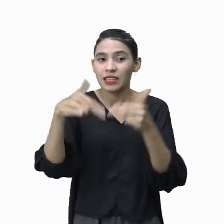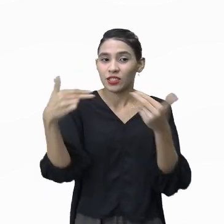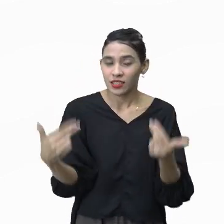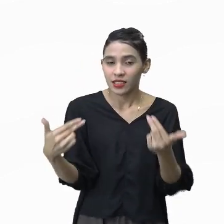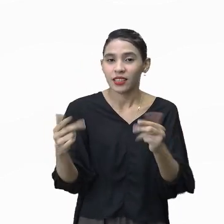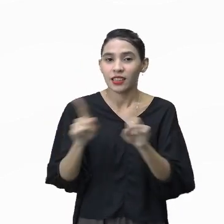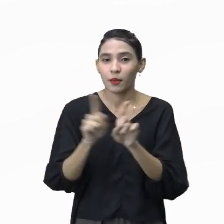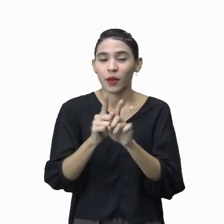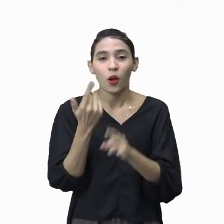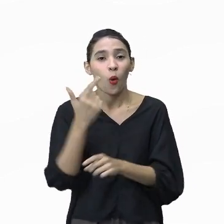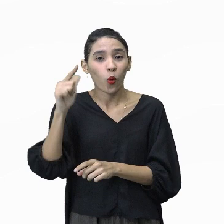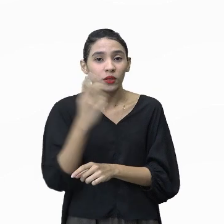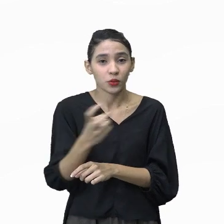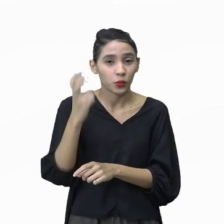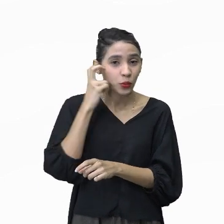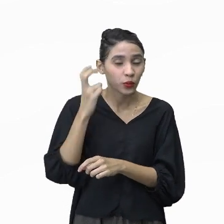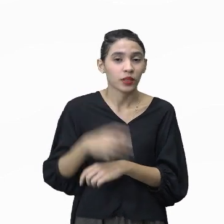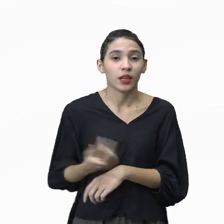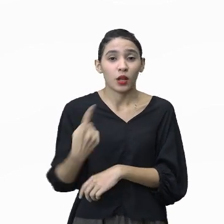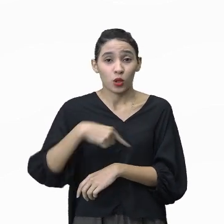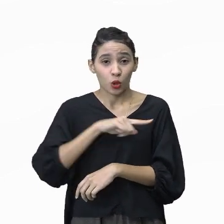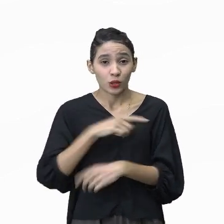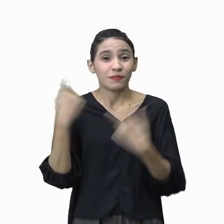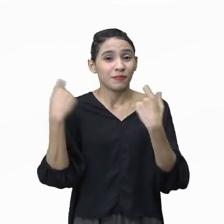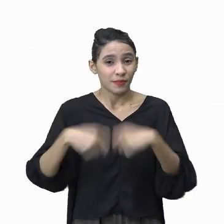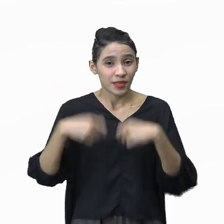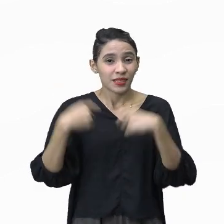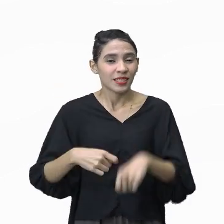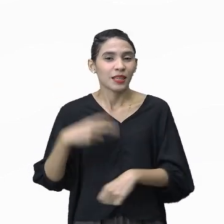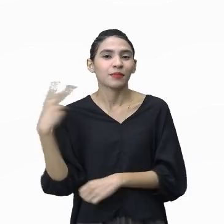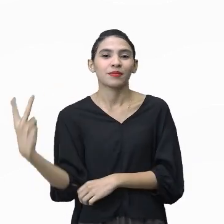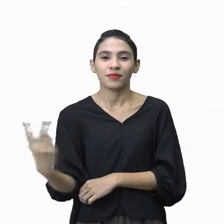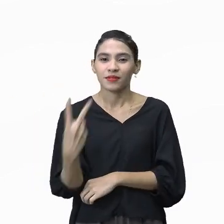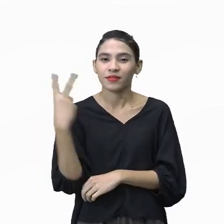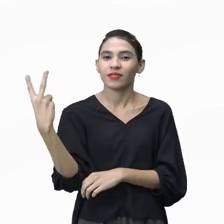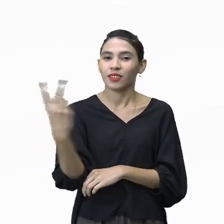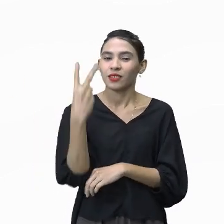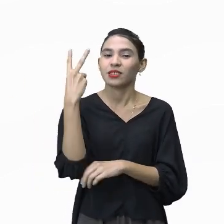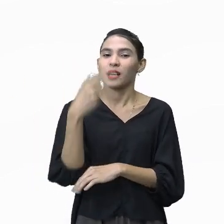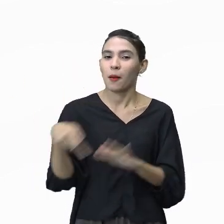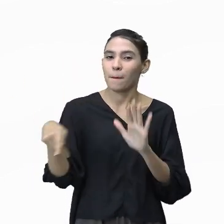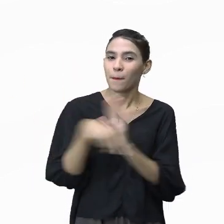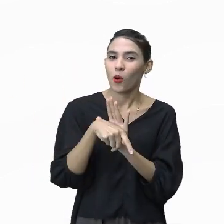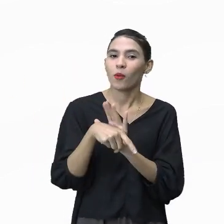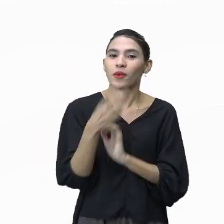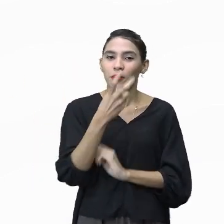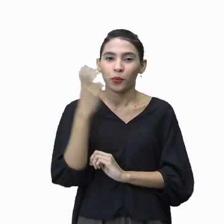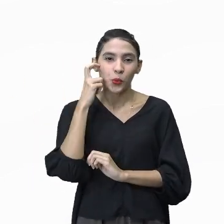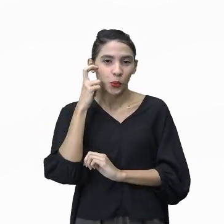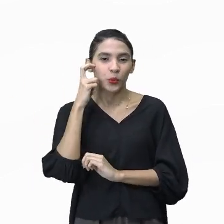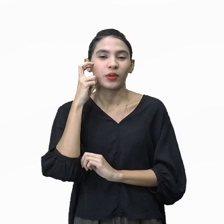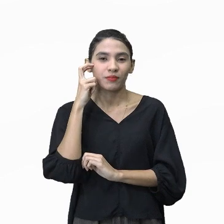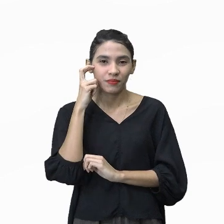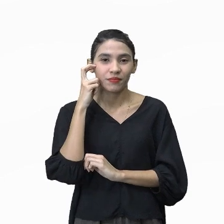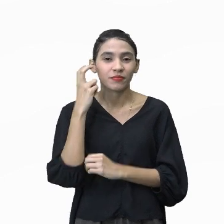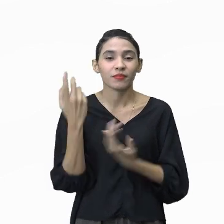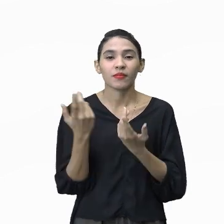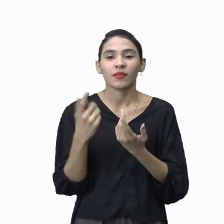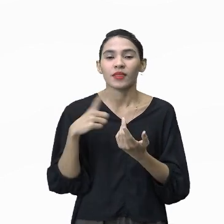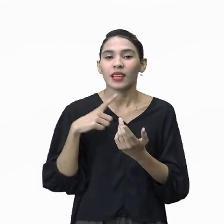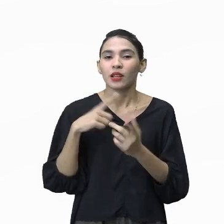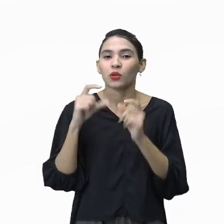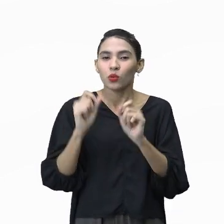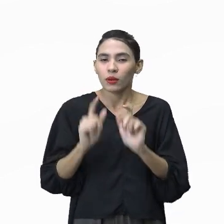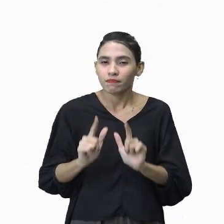culturas, né? Nós precisamos valorizar a nossa própria cultura, isso por meio de